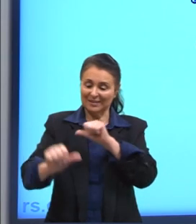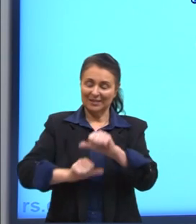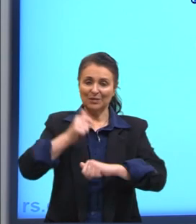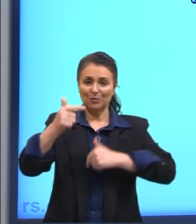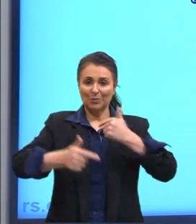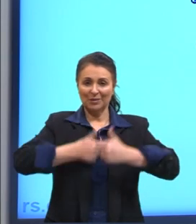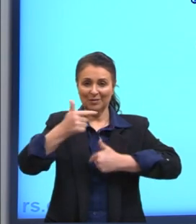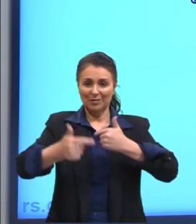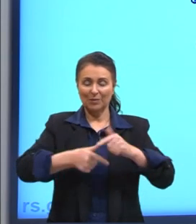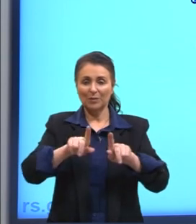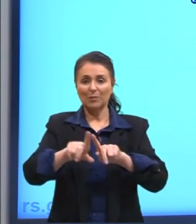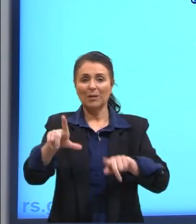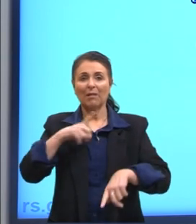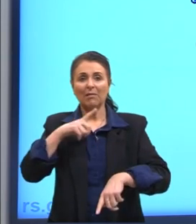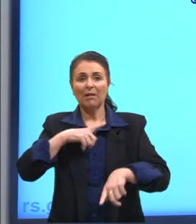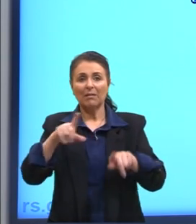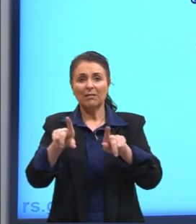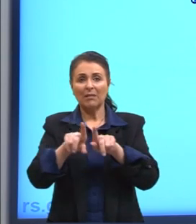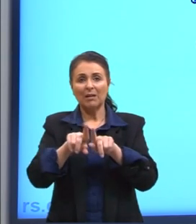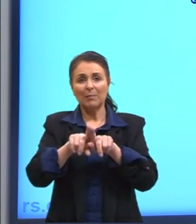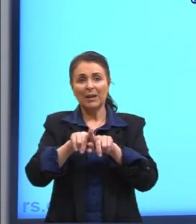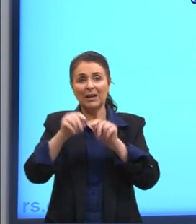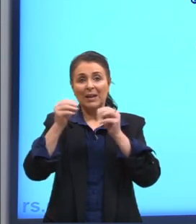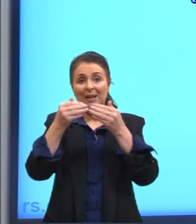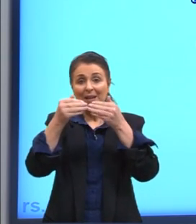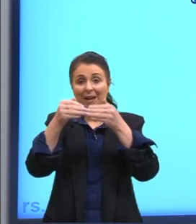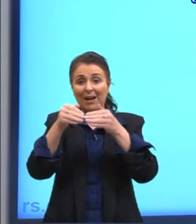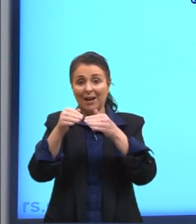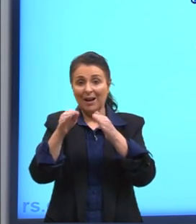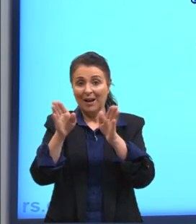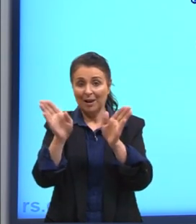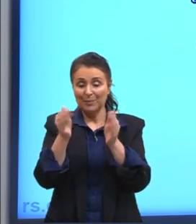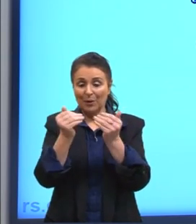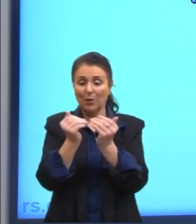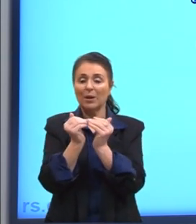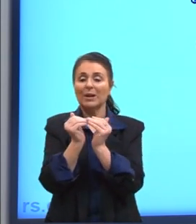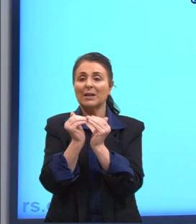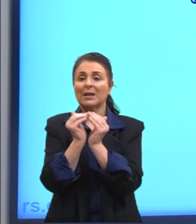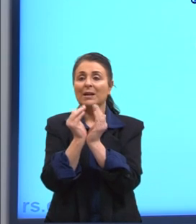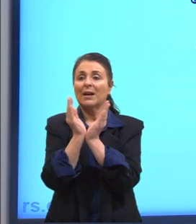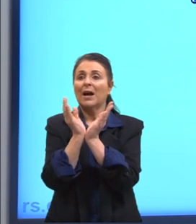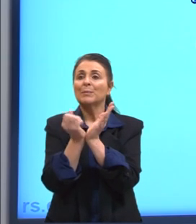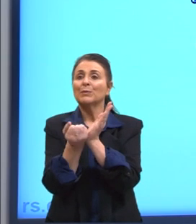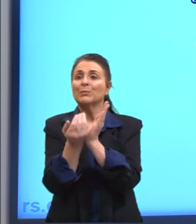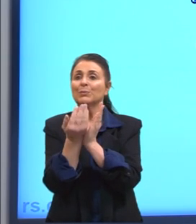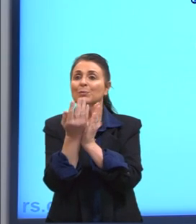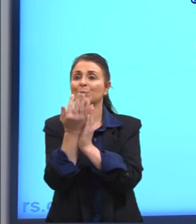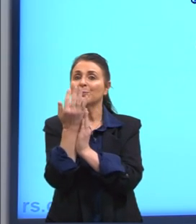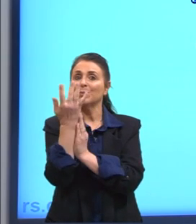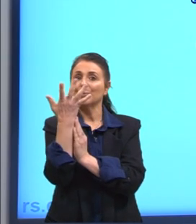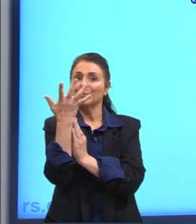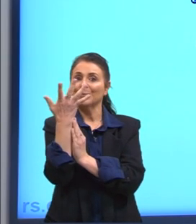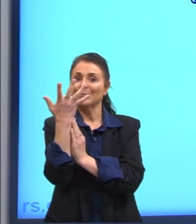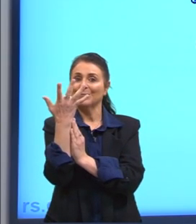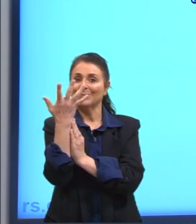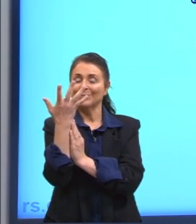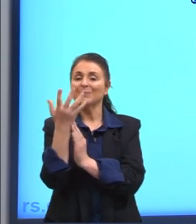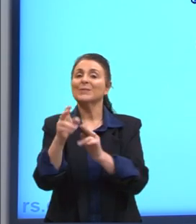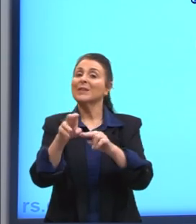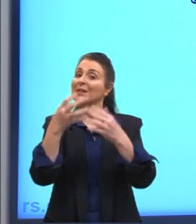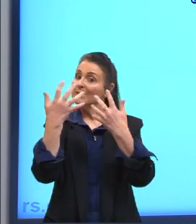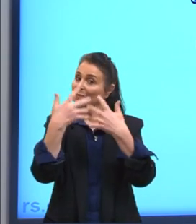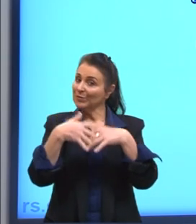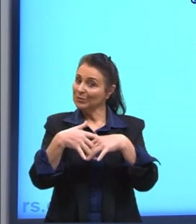né? Mas a gente tem a parte aqui que é onde ele abre, E sai a nossa fumaça, então, para fora do carro, né? Então, assim que